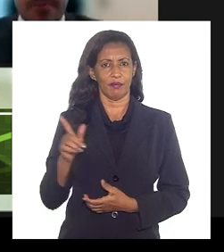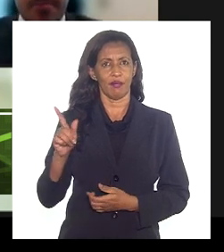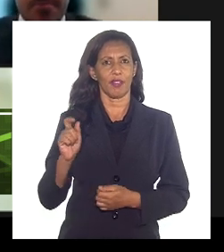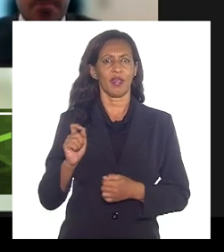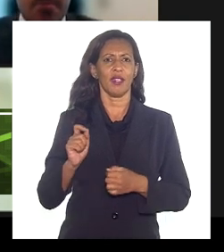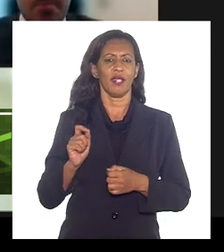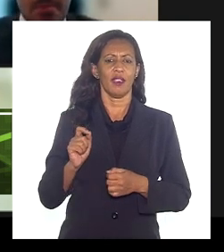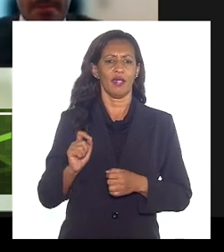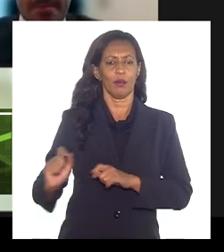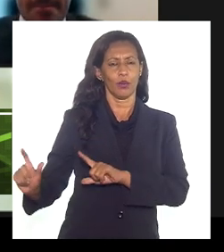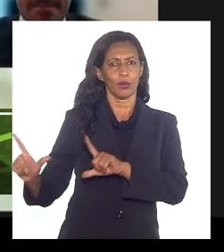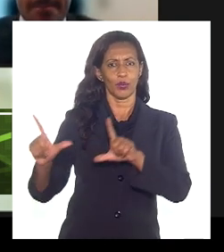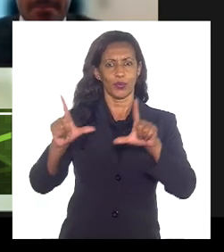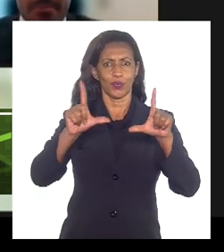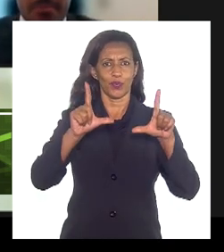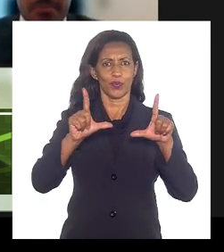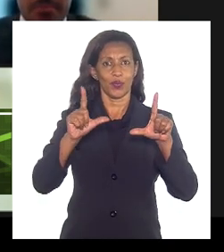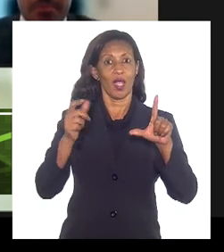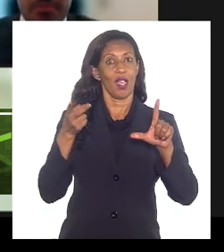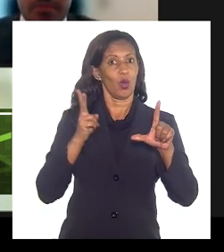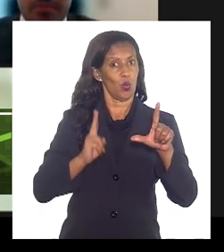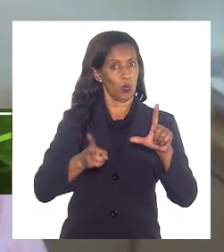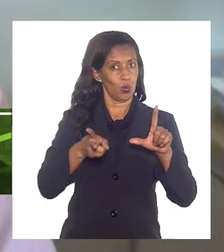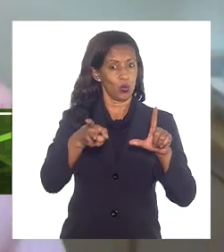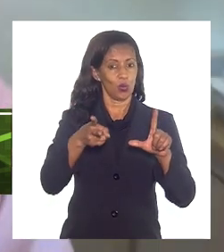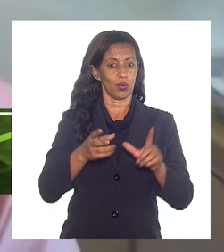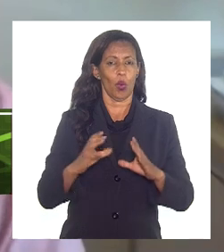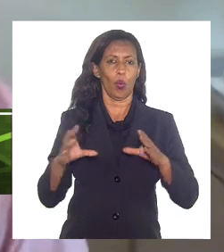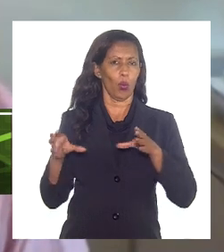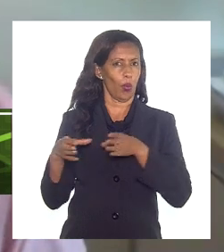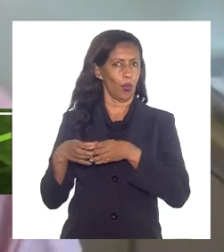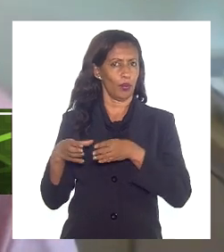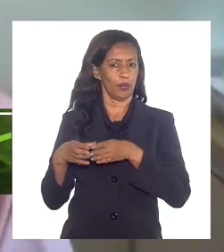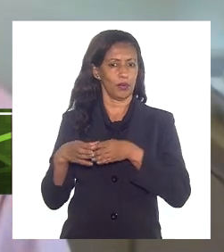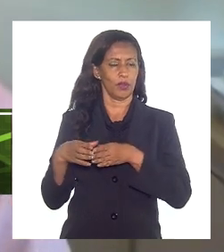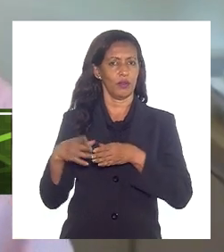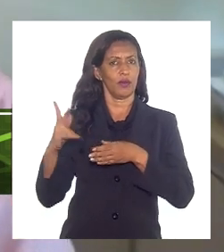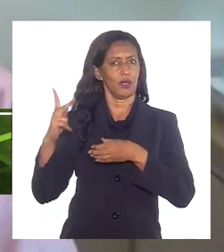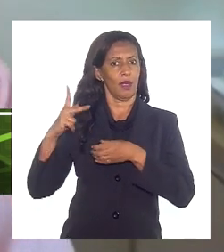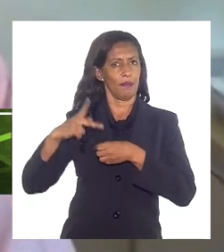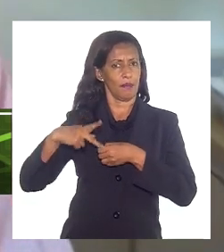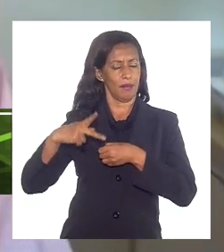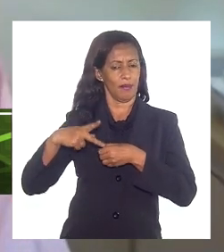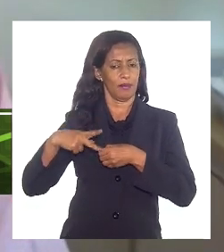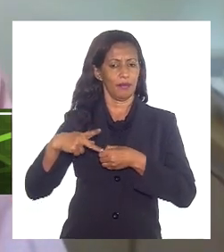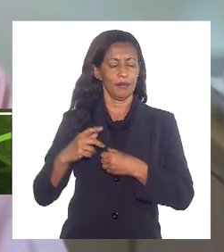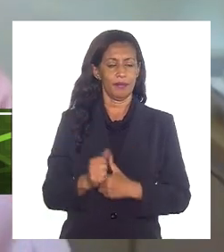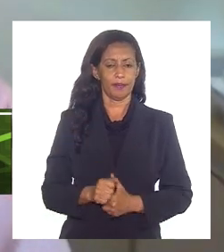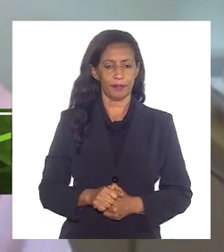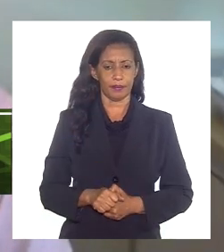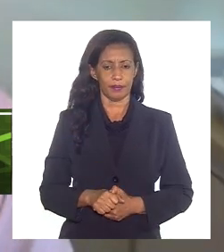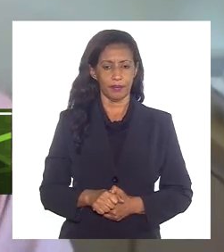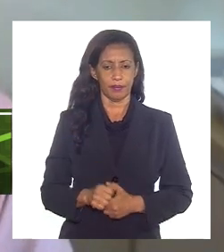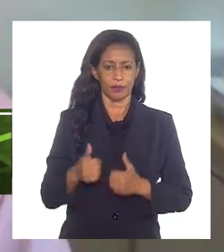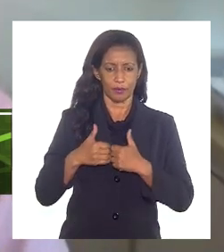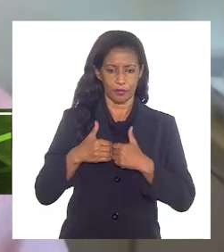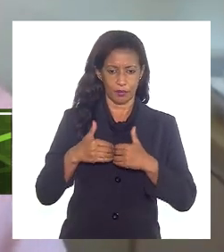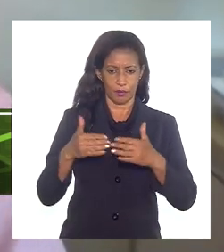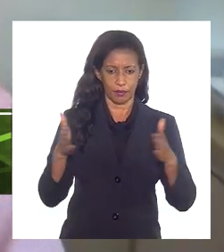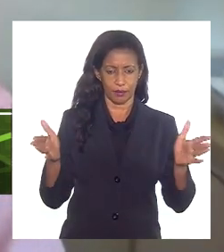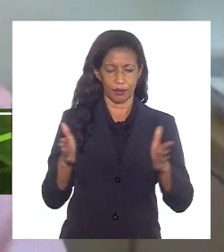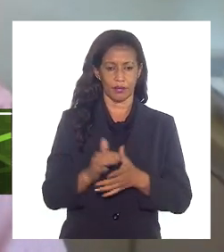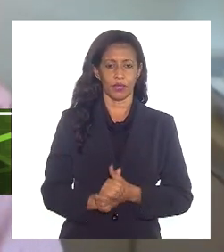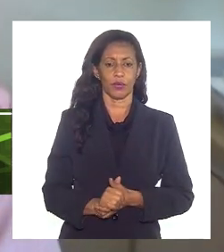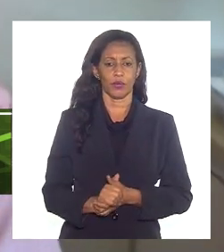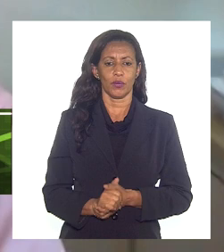exposição da segunda parte da oitiva da Petrobras na questão específica dos